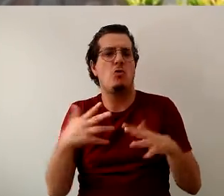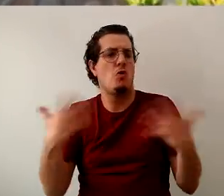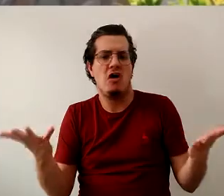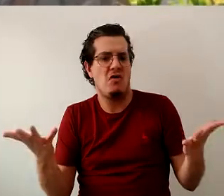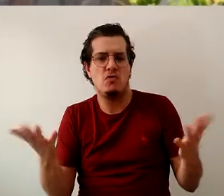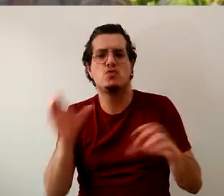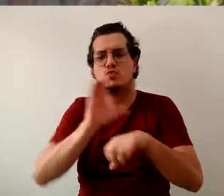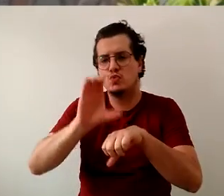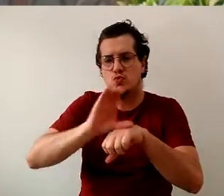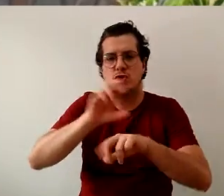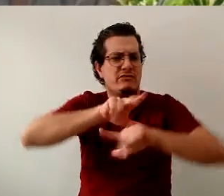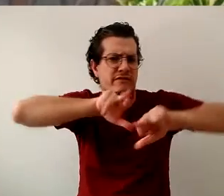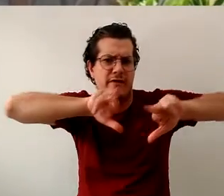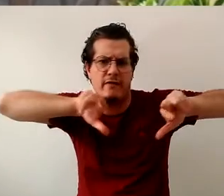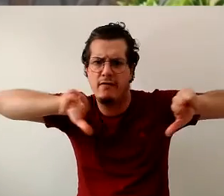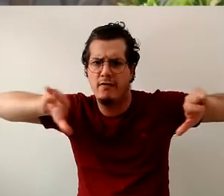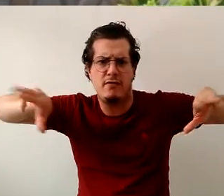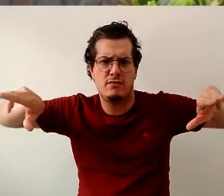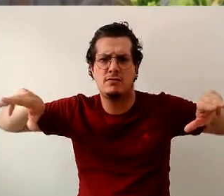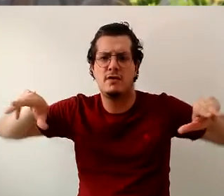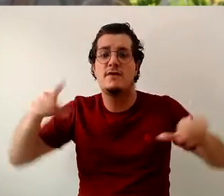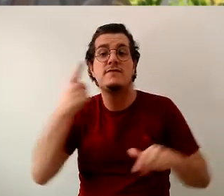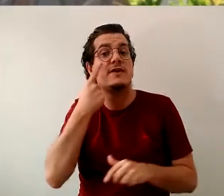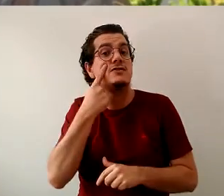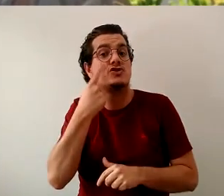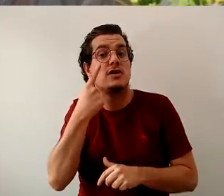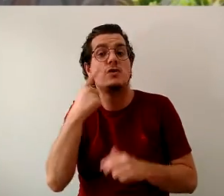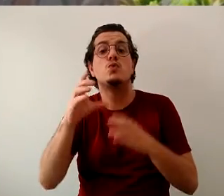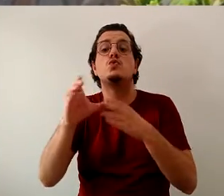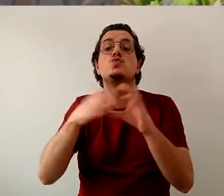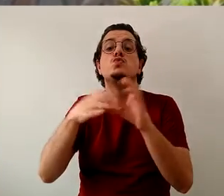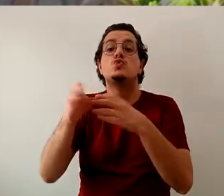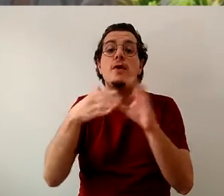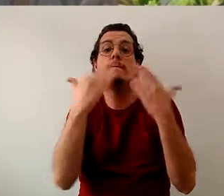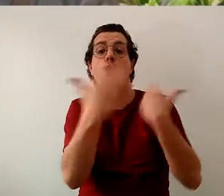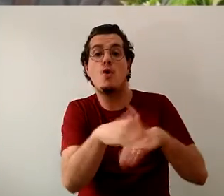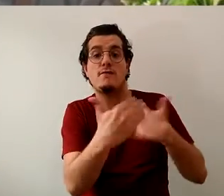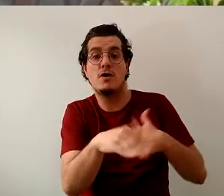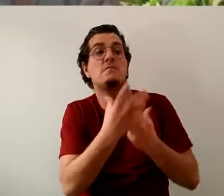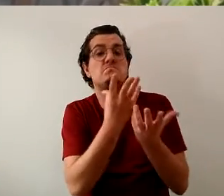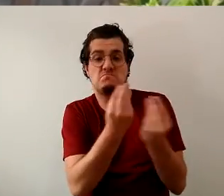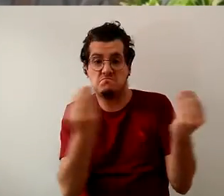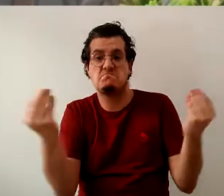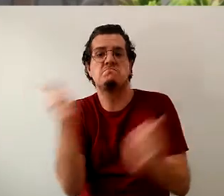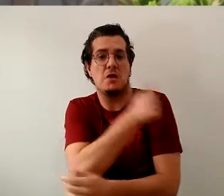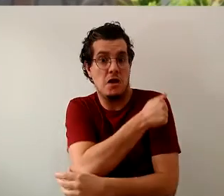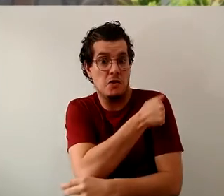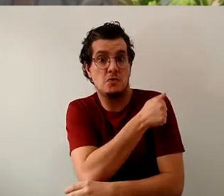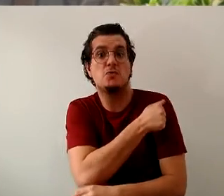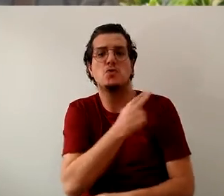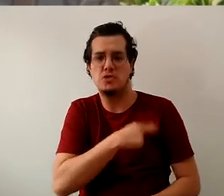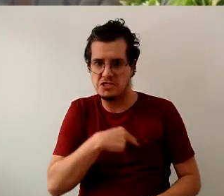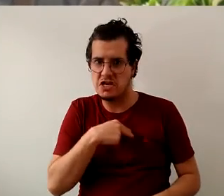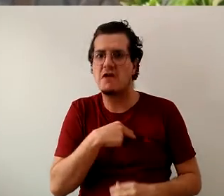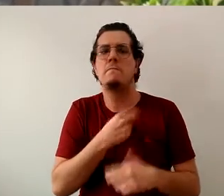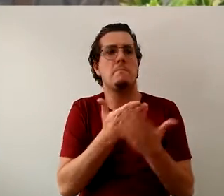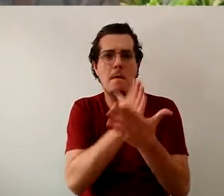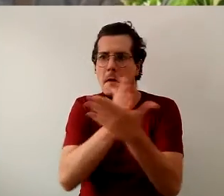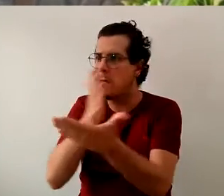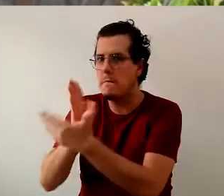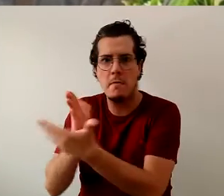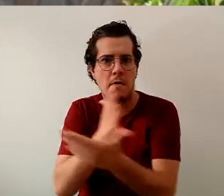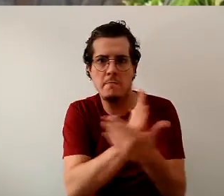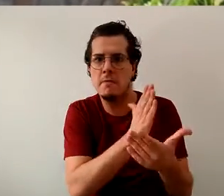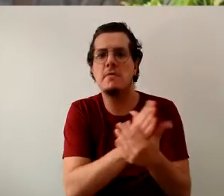seja de bacharelados. Vê-se nos concursos públicos o grande orgulho que a gente tem. Encontrar ex